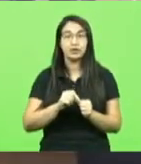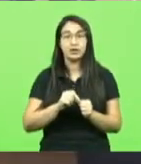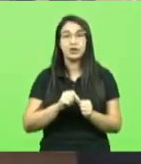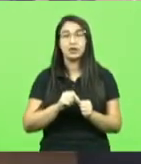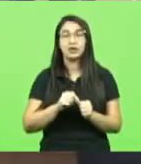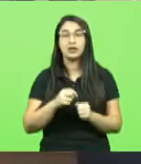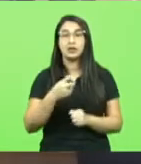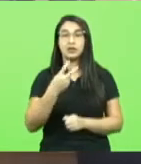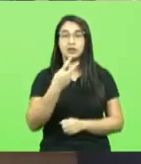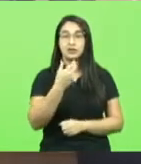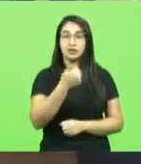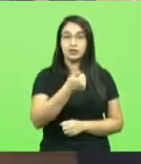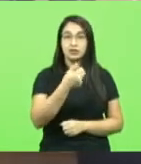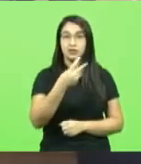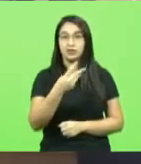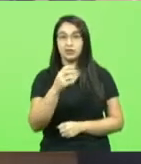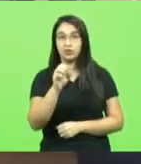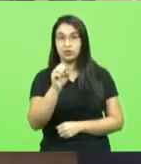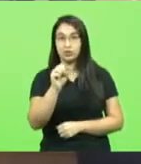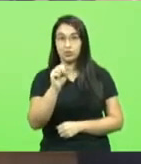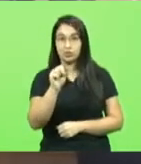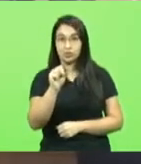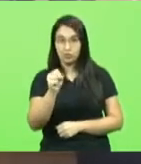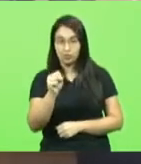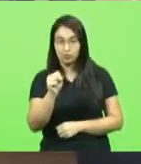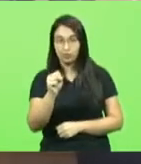oficiais,